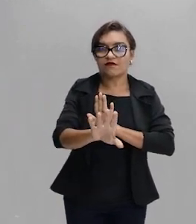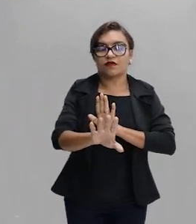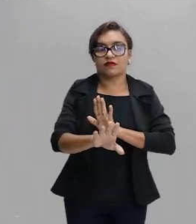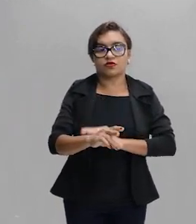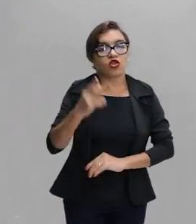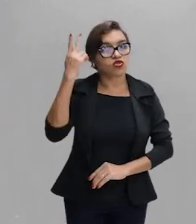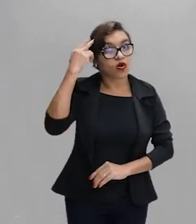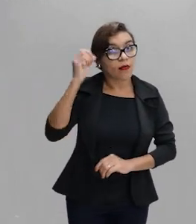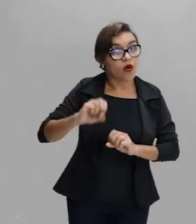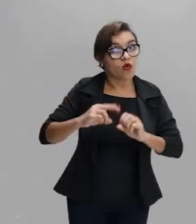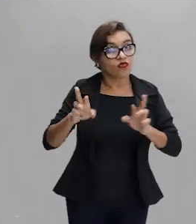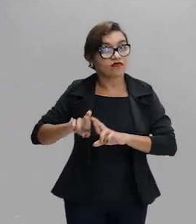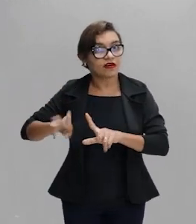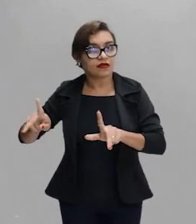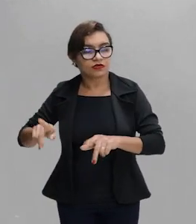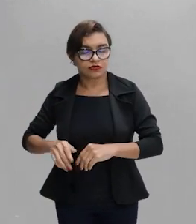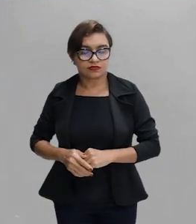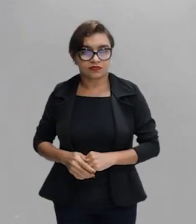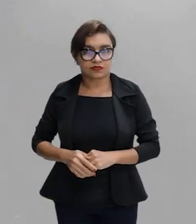podemos esquecer é o seguinte.